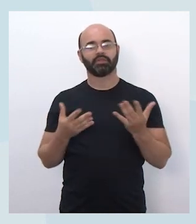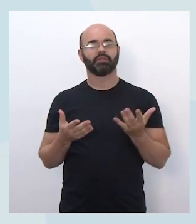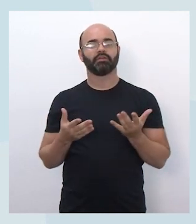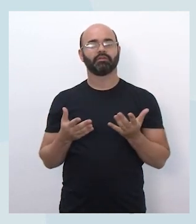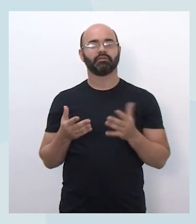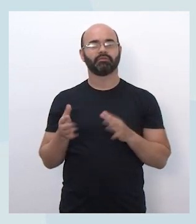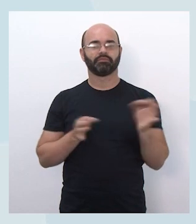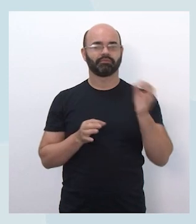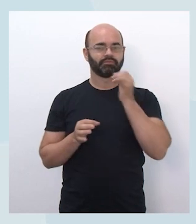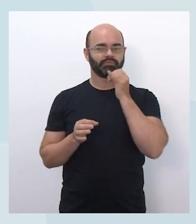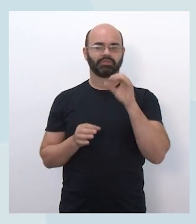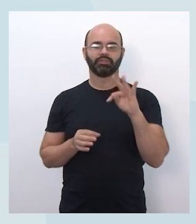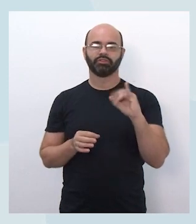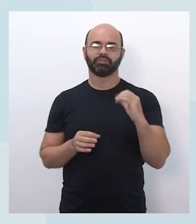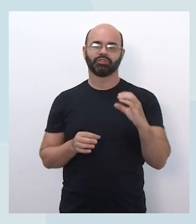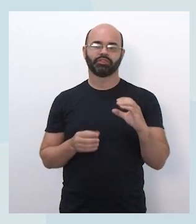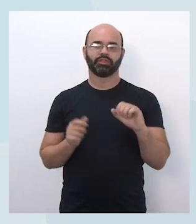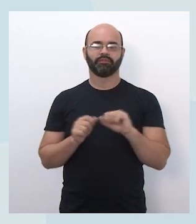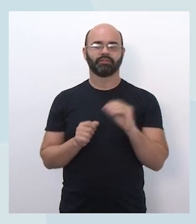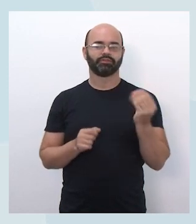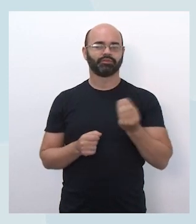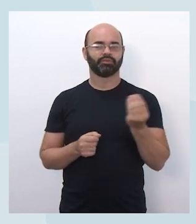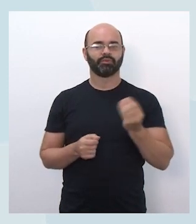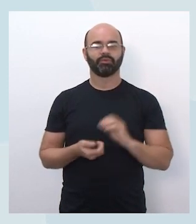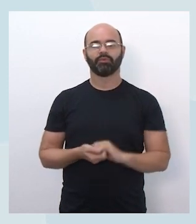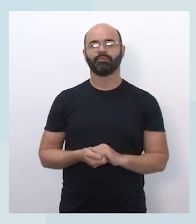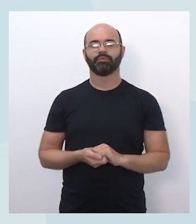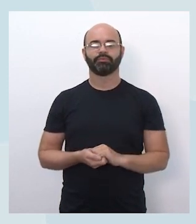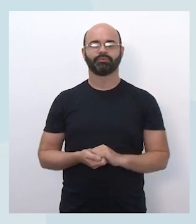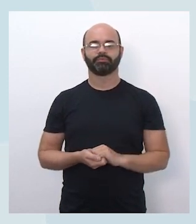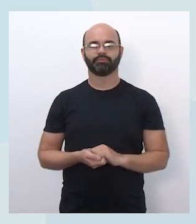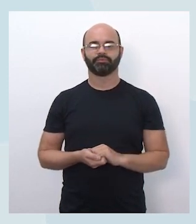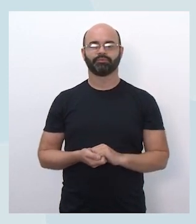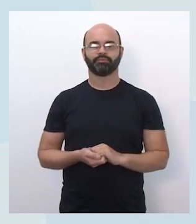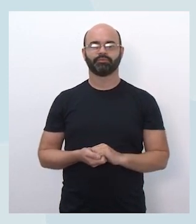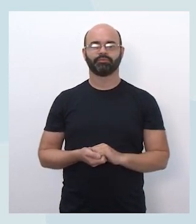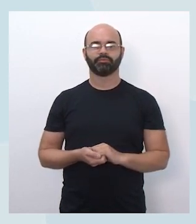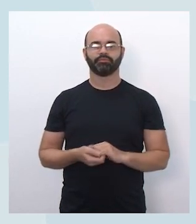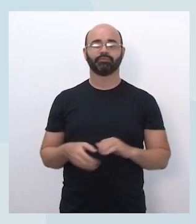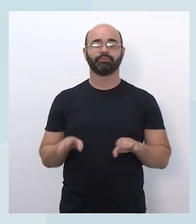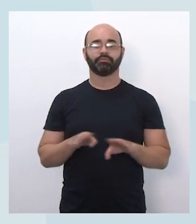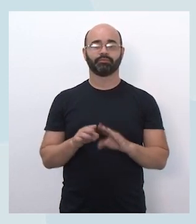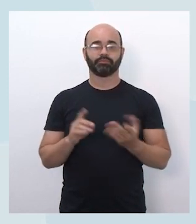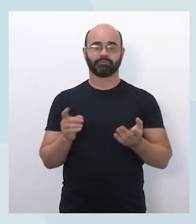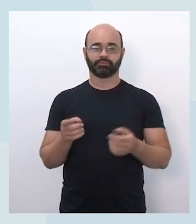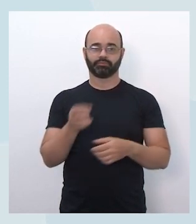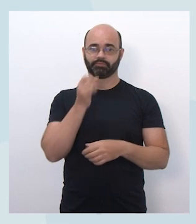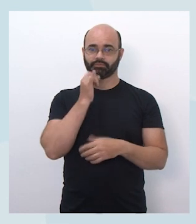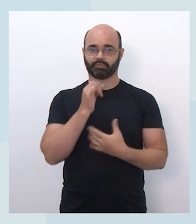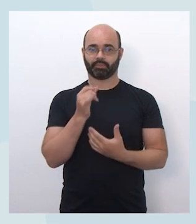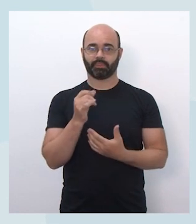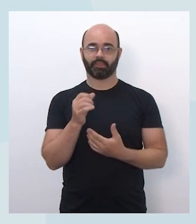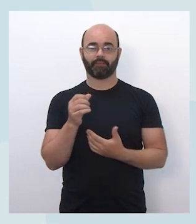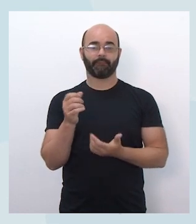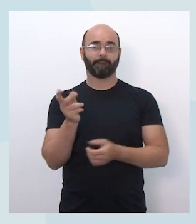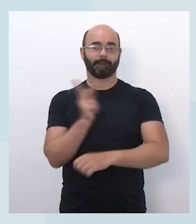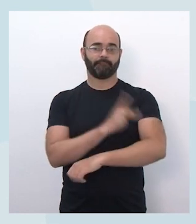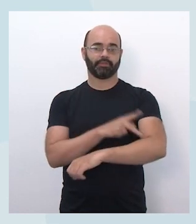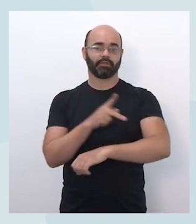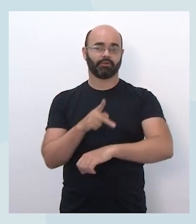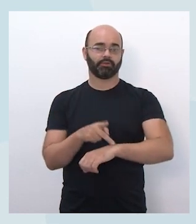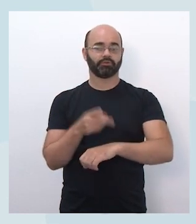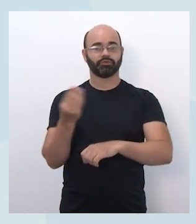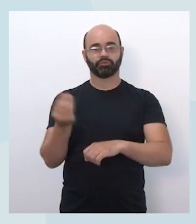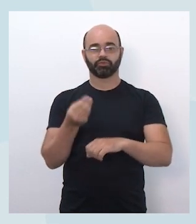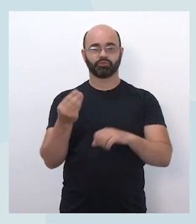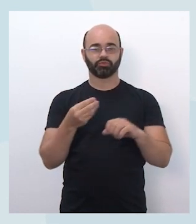entrega dos cheats. vai também entender um pouco melhor sobre os aspectos pedagógicos desse